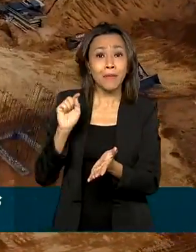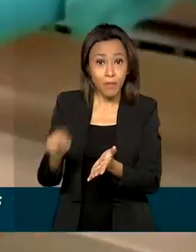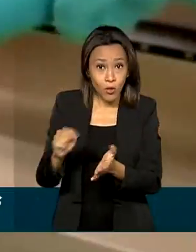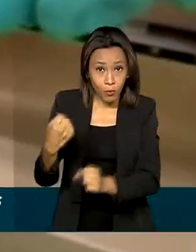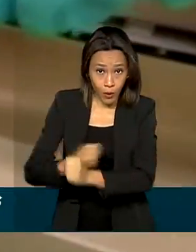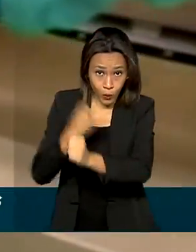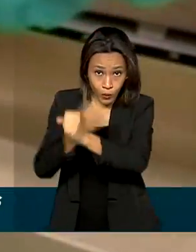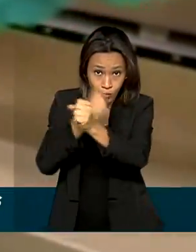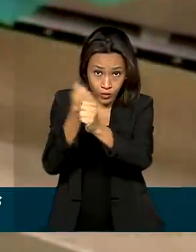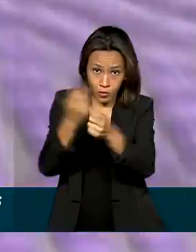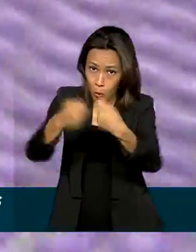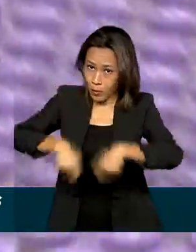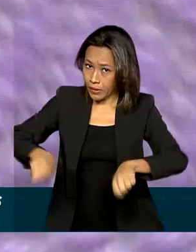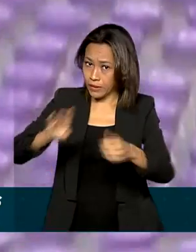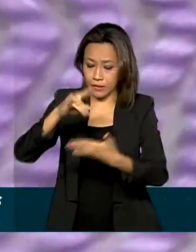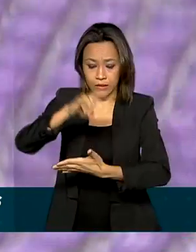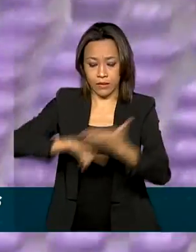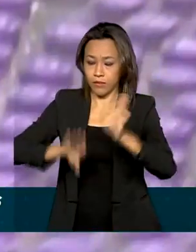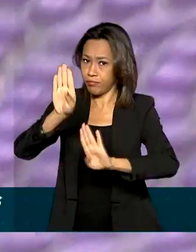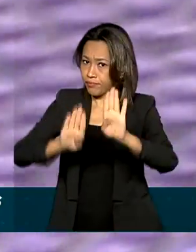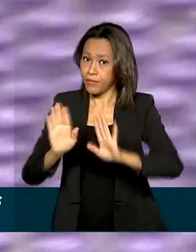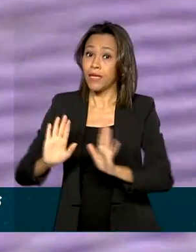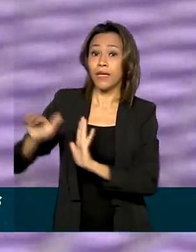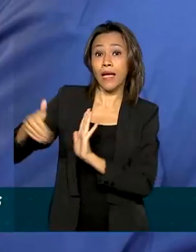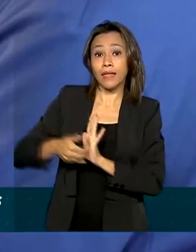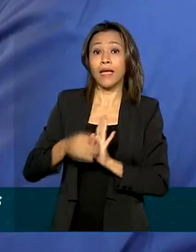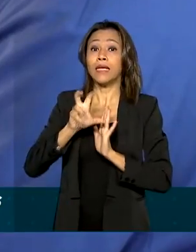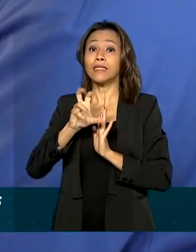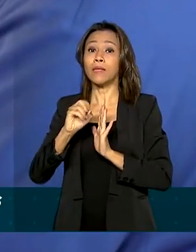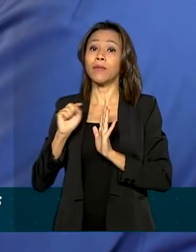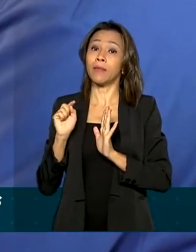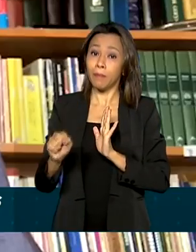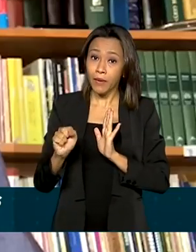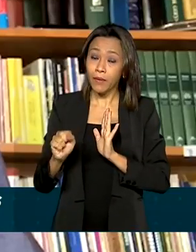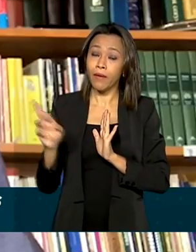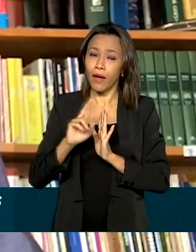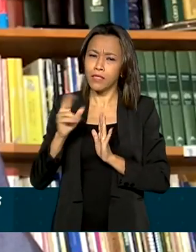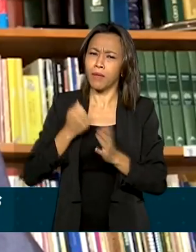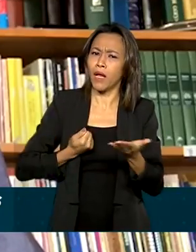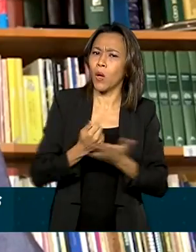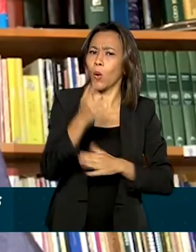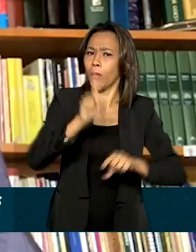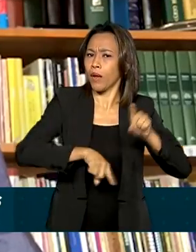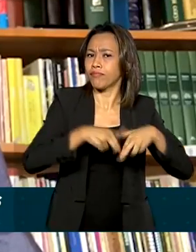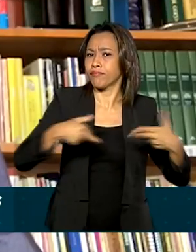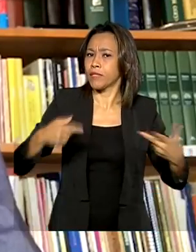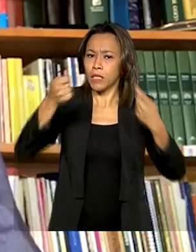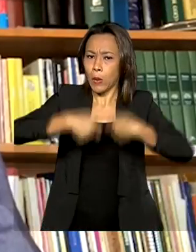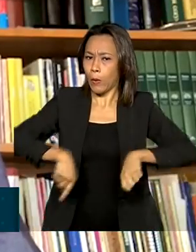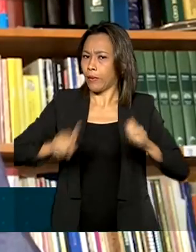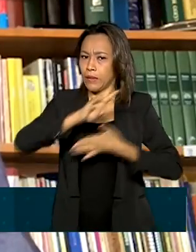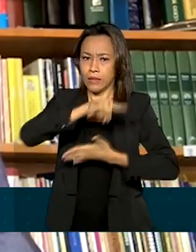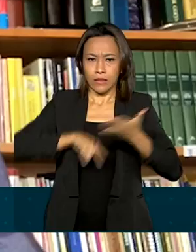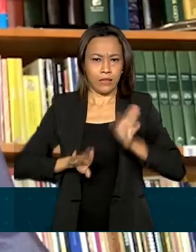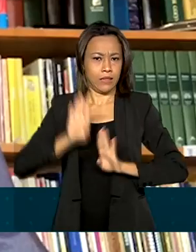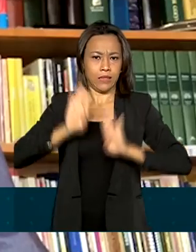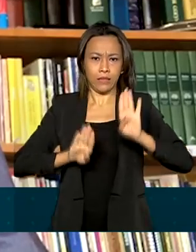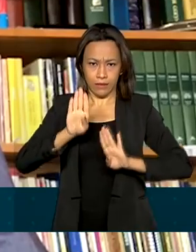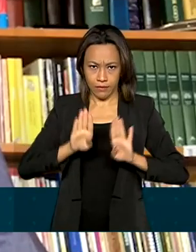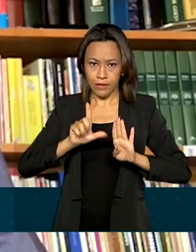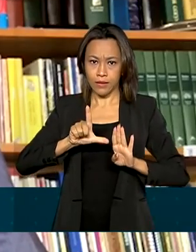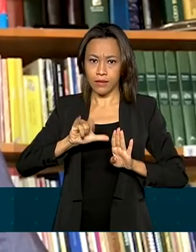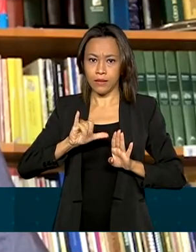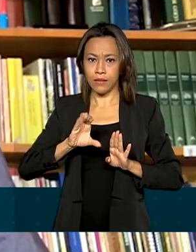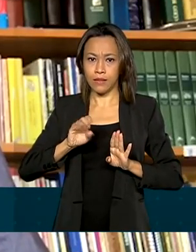obras e até R 50 mil para compras e serviços. Isso é importante para o governo porque permite a uma certa